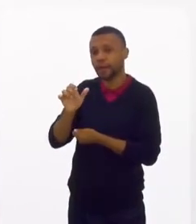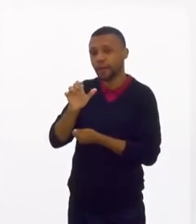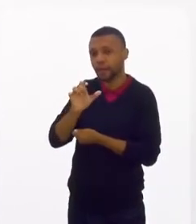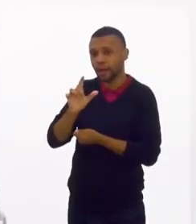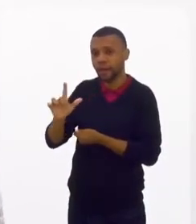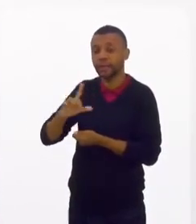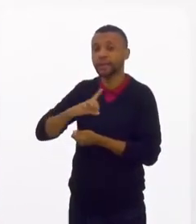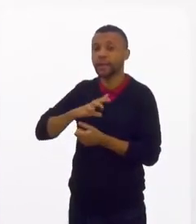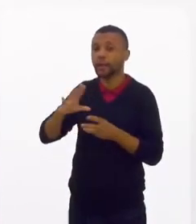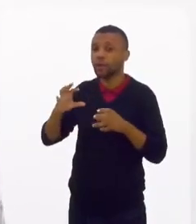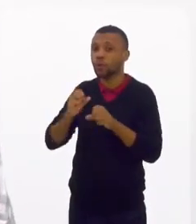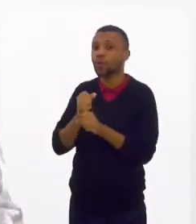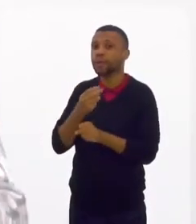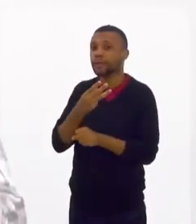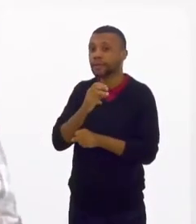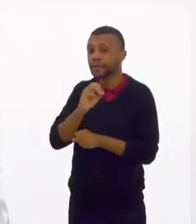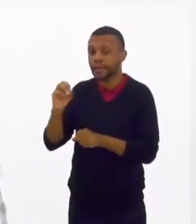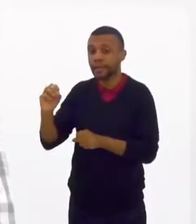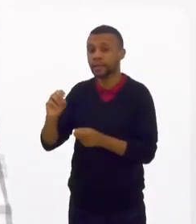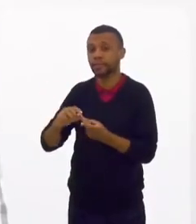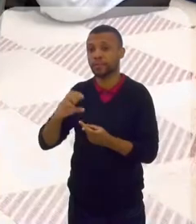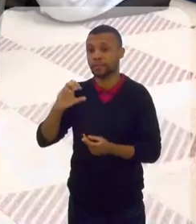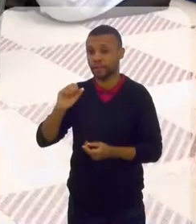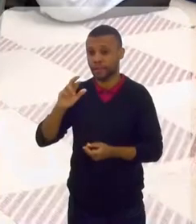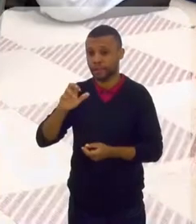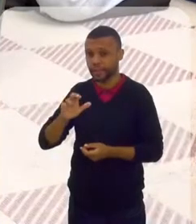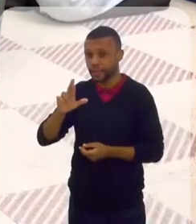mais de 300 palavras, camelos, 250.